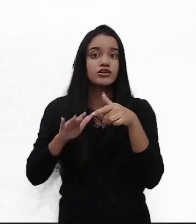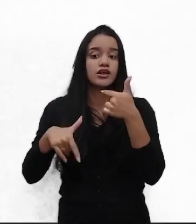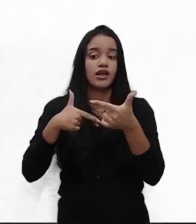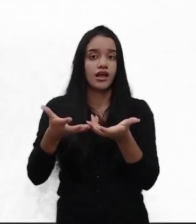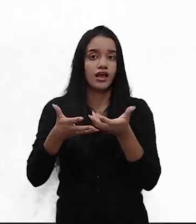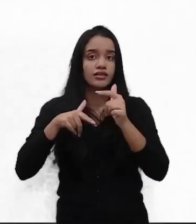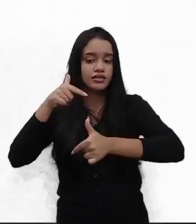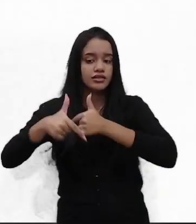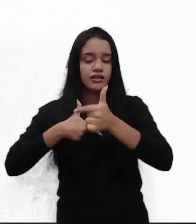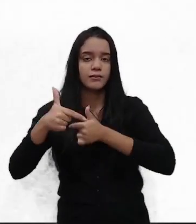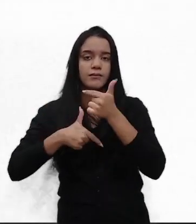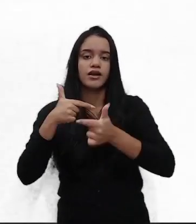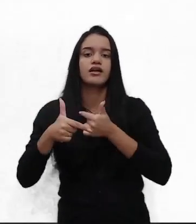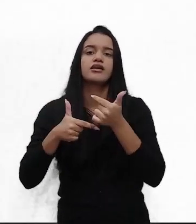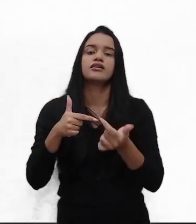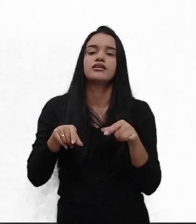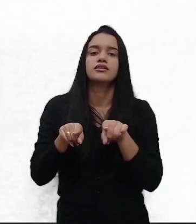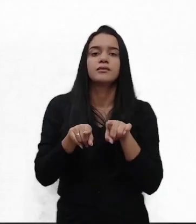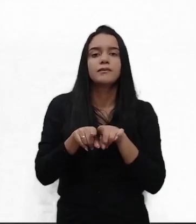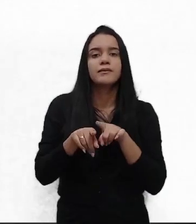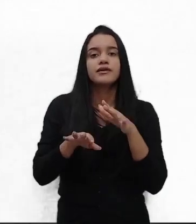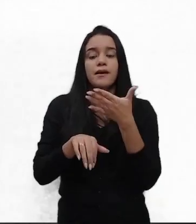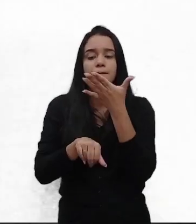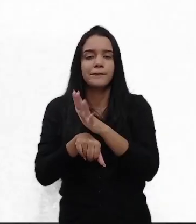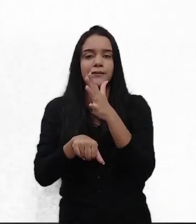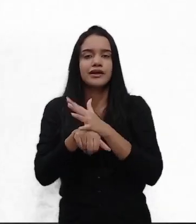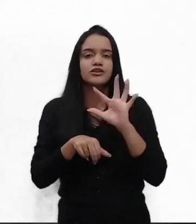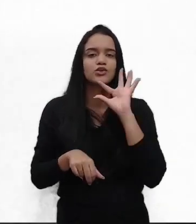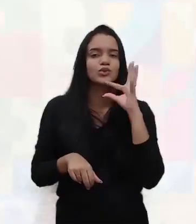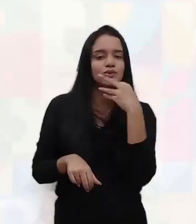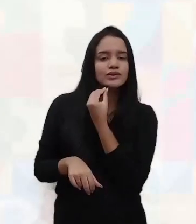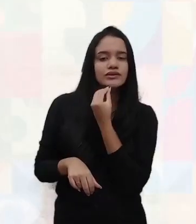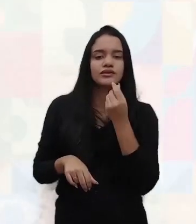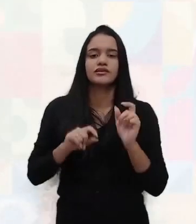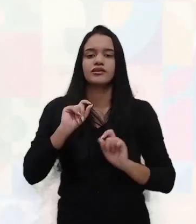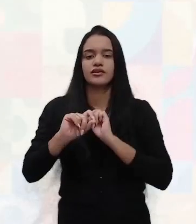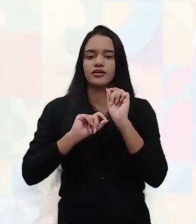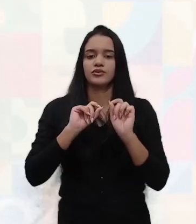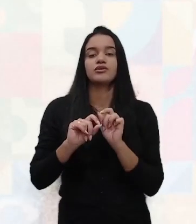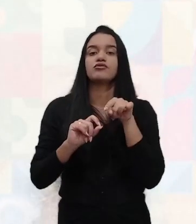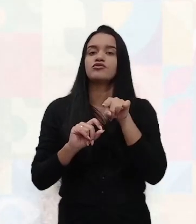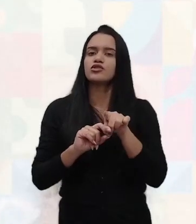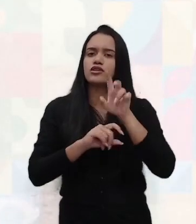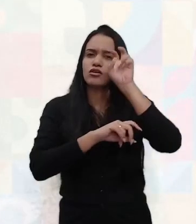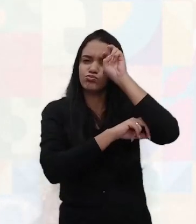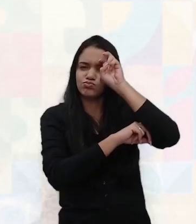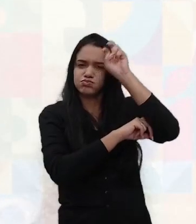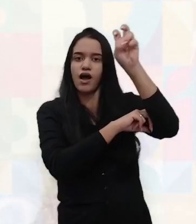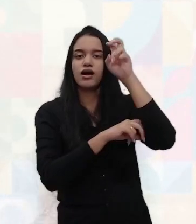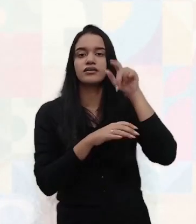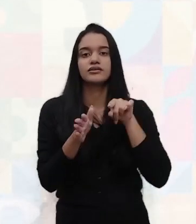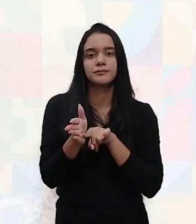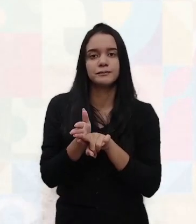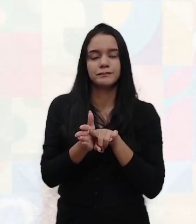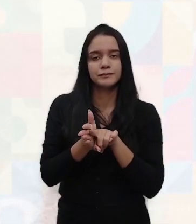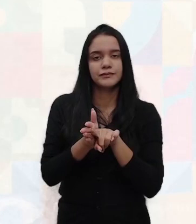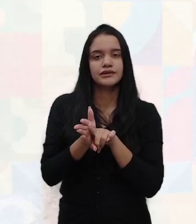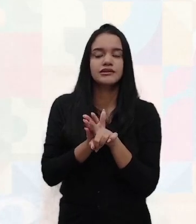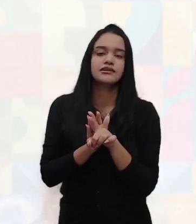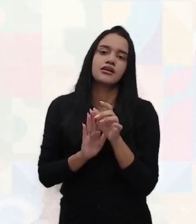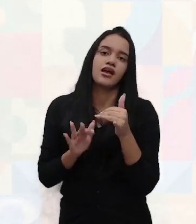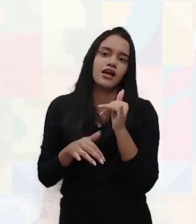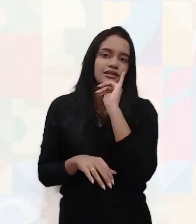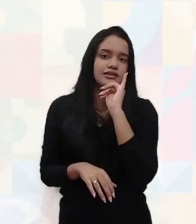Trata-se de buscar a prática de conhecimento. O que é um know-how? É você ser experto ou especialista em algo. Por exemplo,